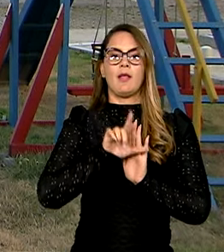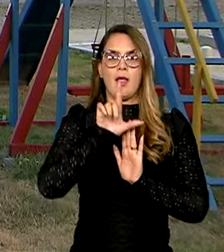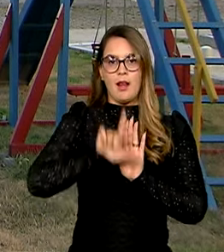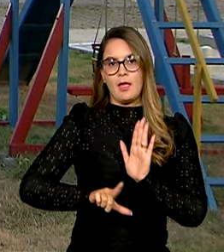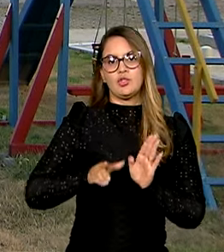Orçamentárias.